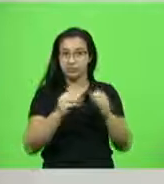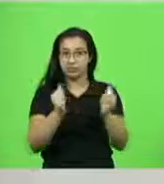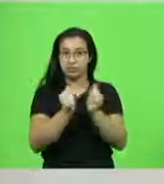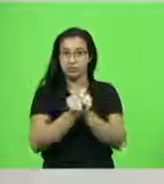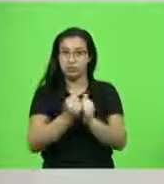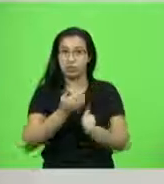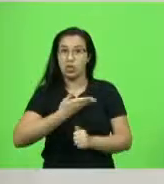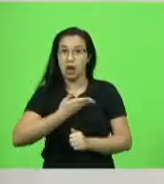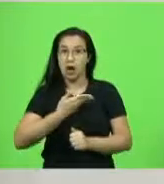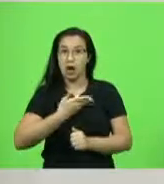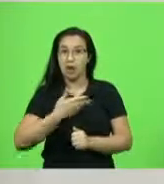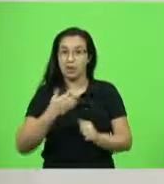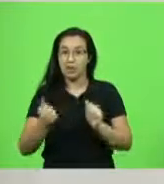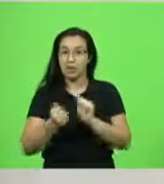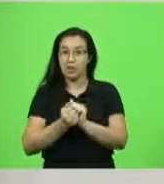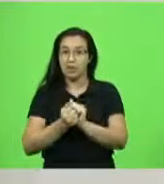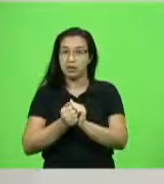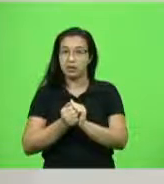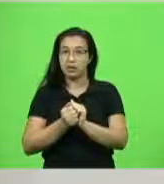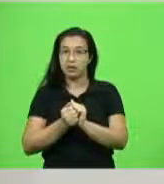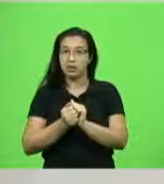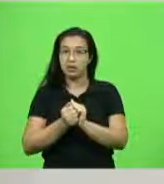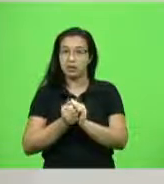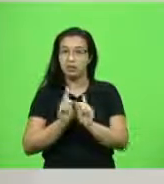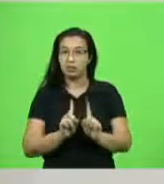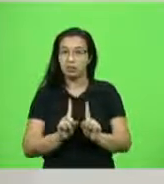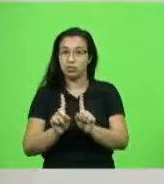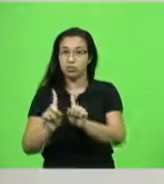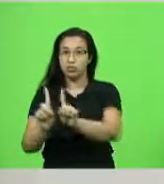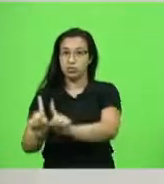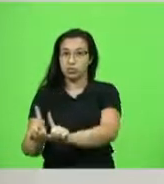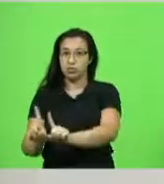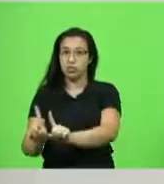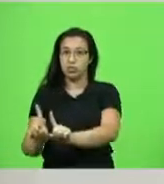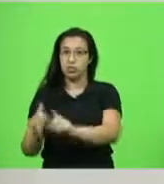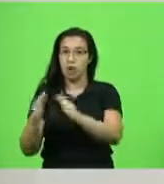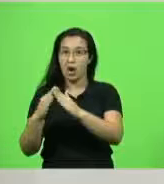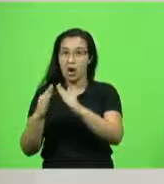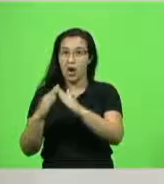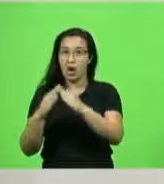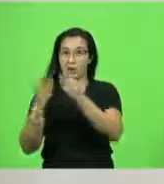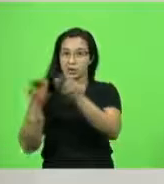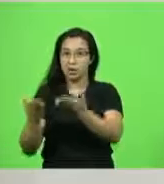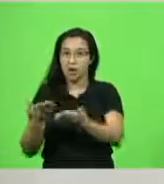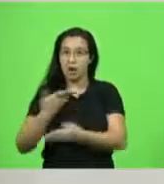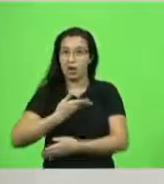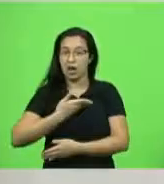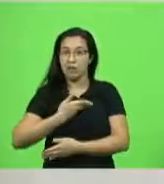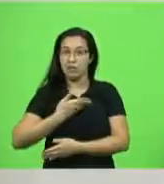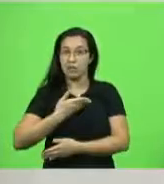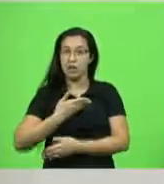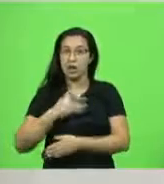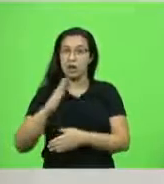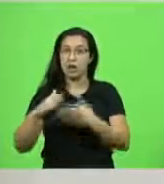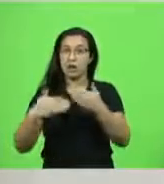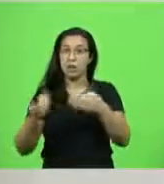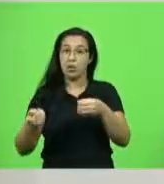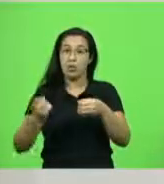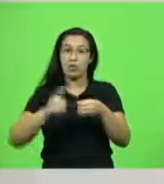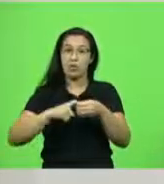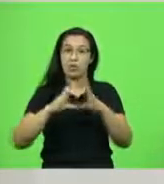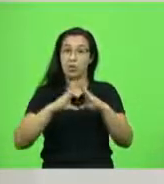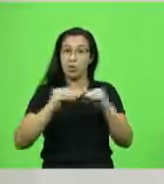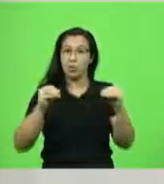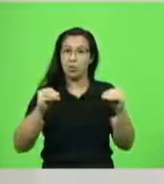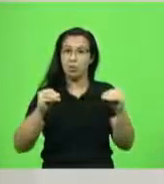levar ela para a residência da sua colega, e, ao retornar, desaparece.